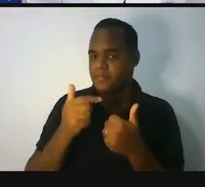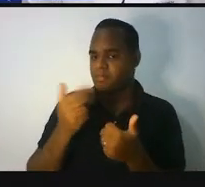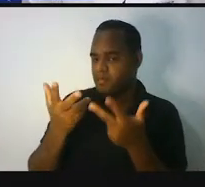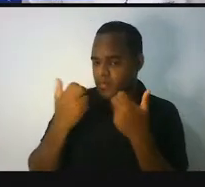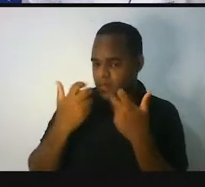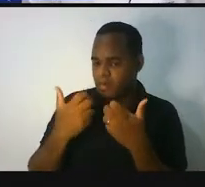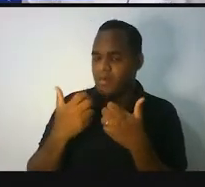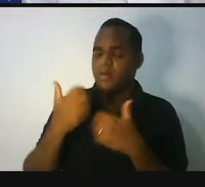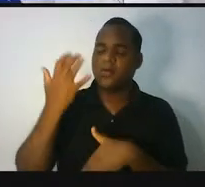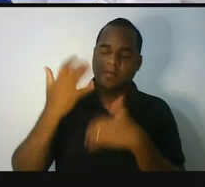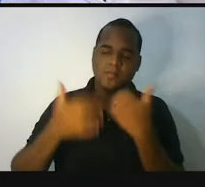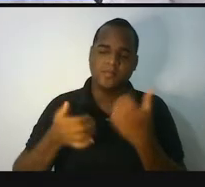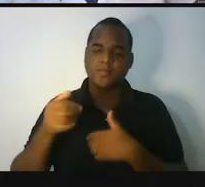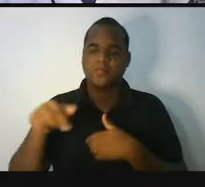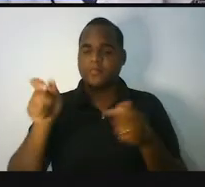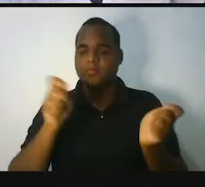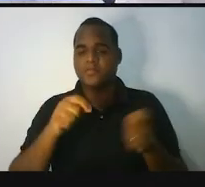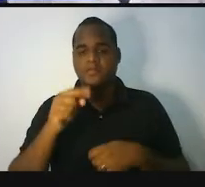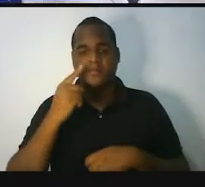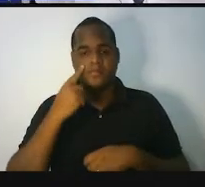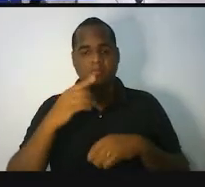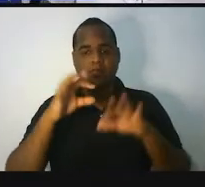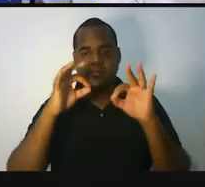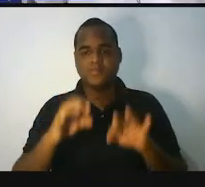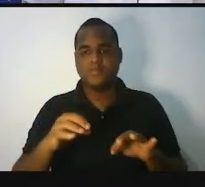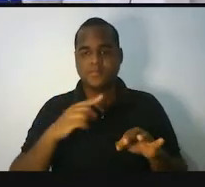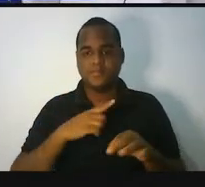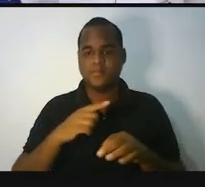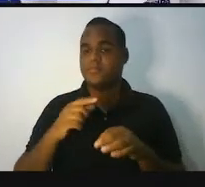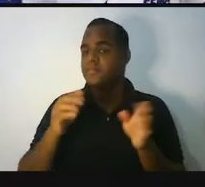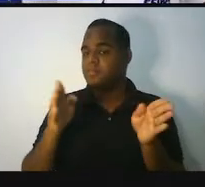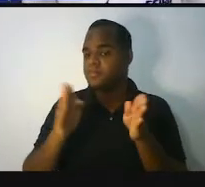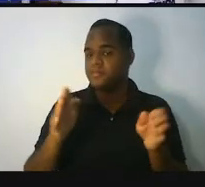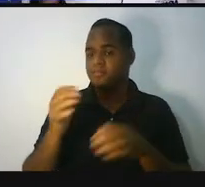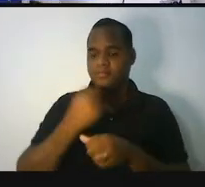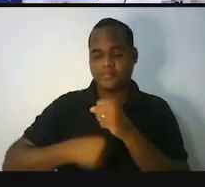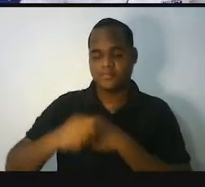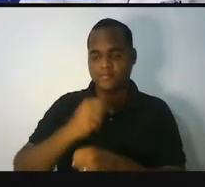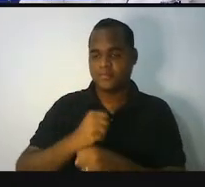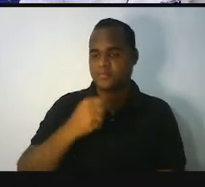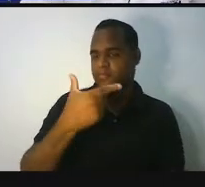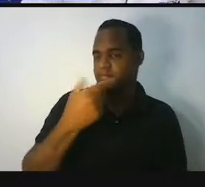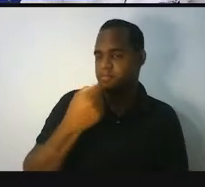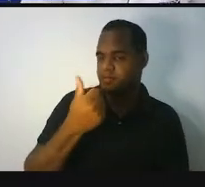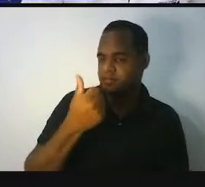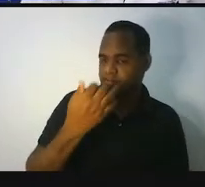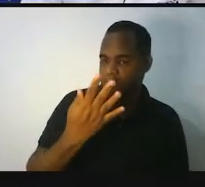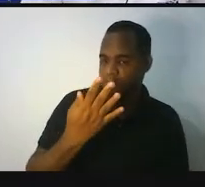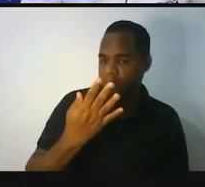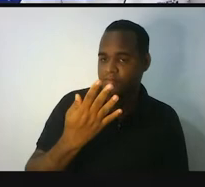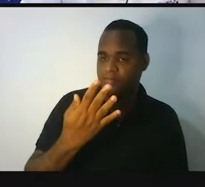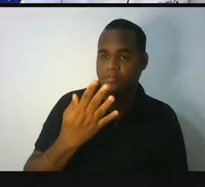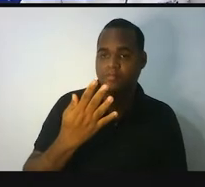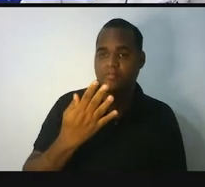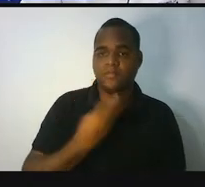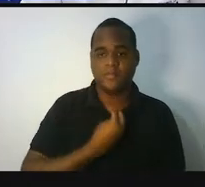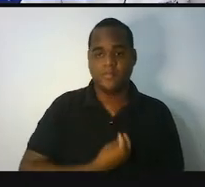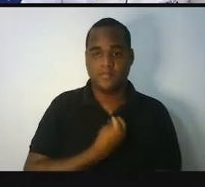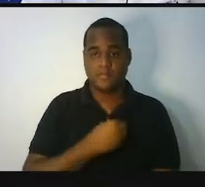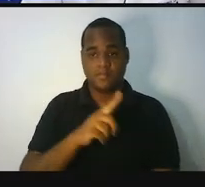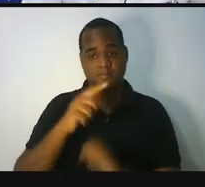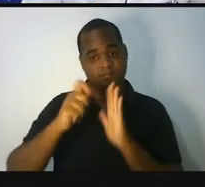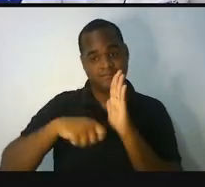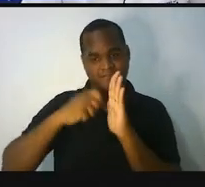porque nós estamos trazendo dados de 2014, é claro, no momento que essa aula é